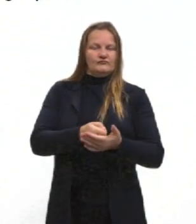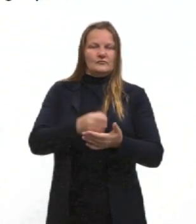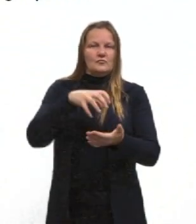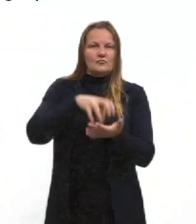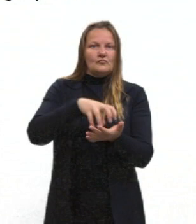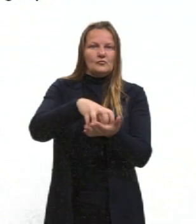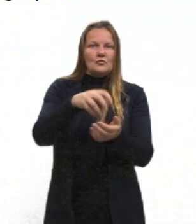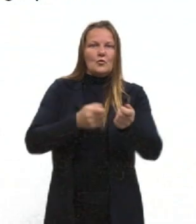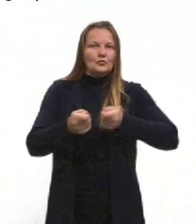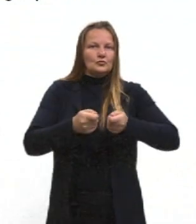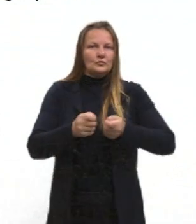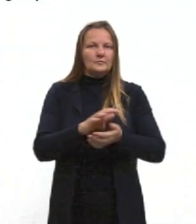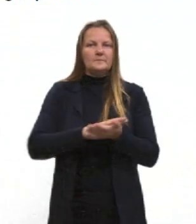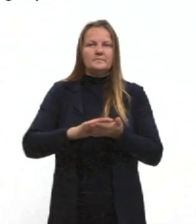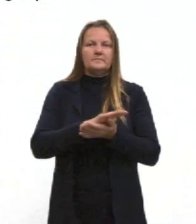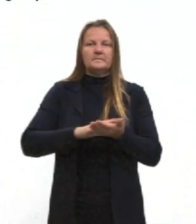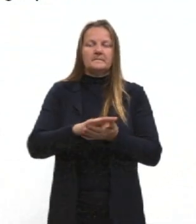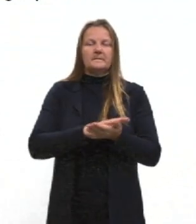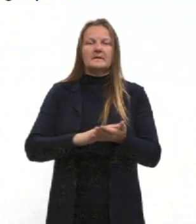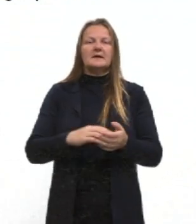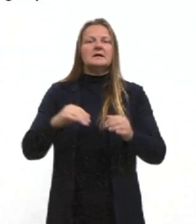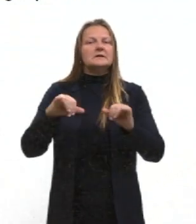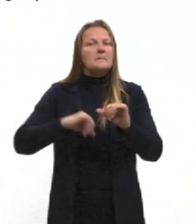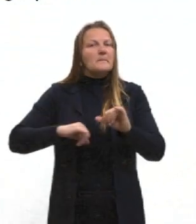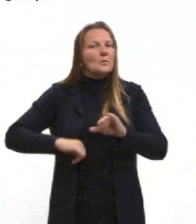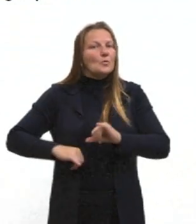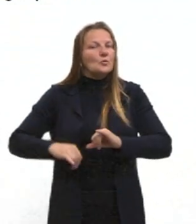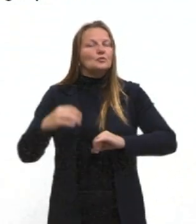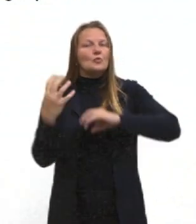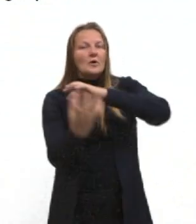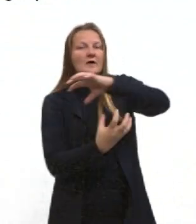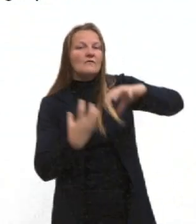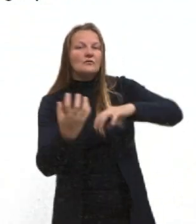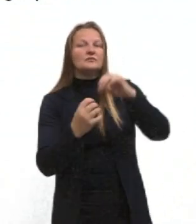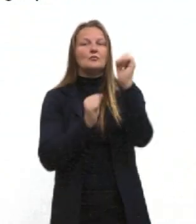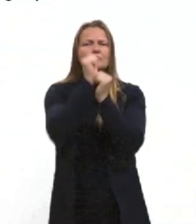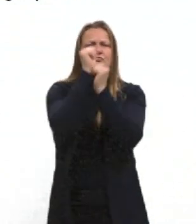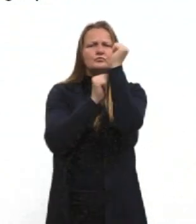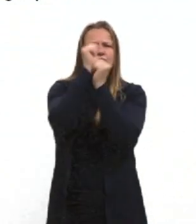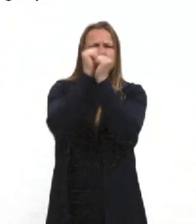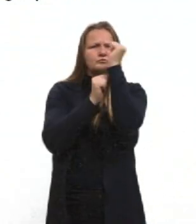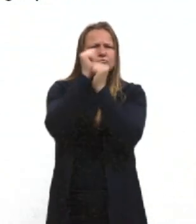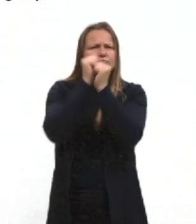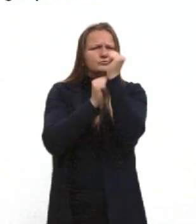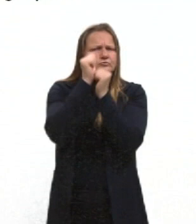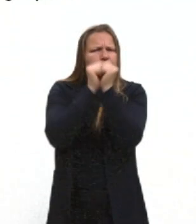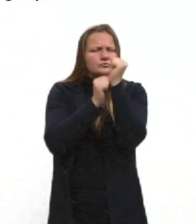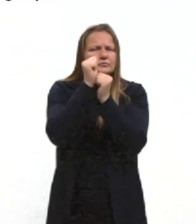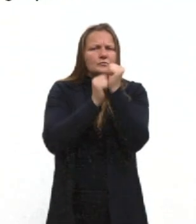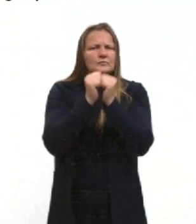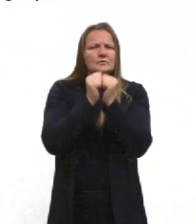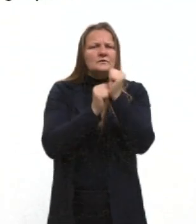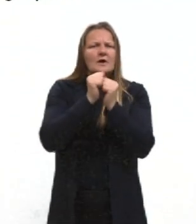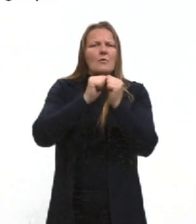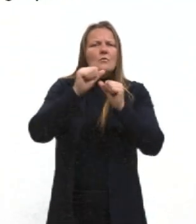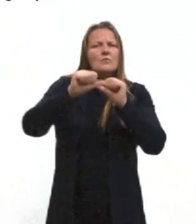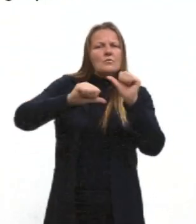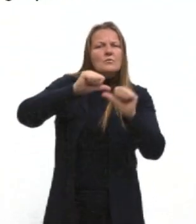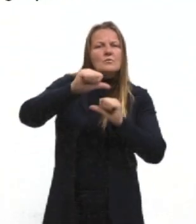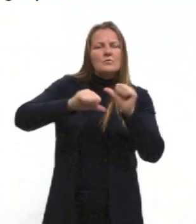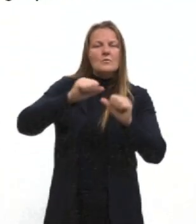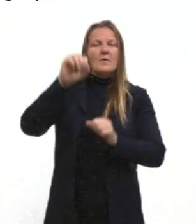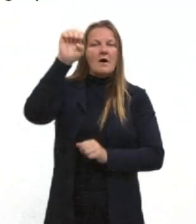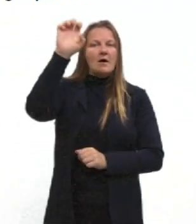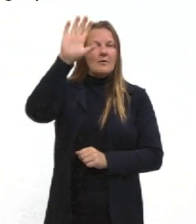Essa região, esses impérios, eles sofrem muito com essa Revolução Industrial, né, que estava acontecendo na Europa ali um pouco